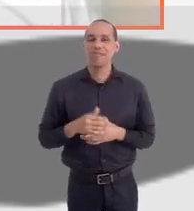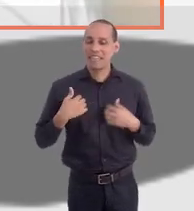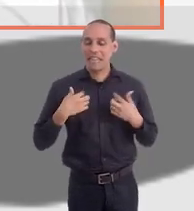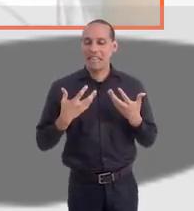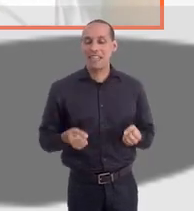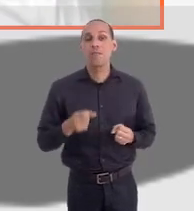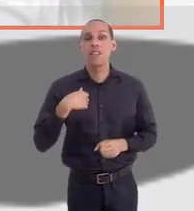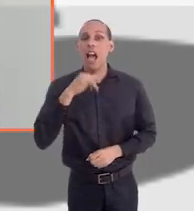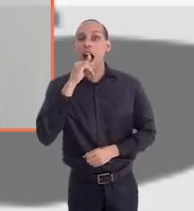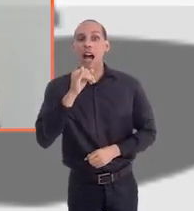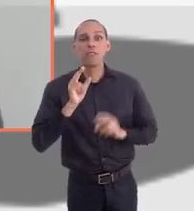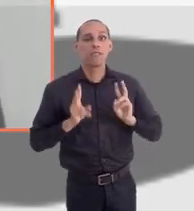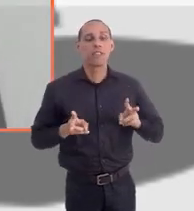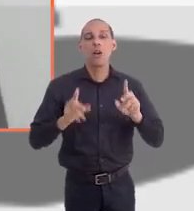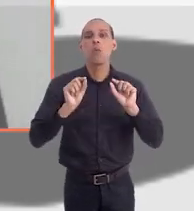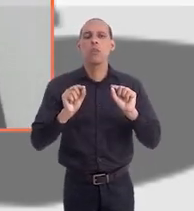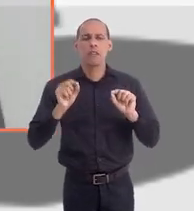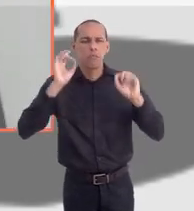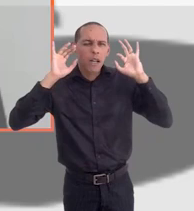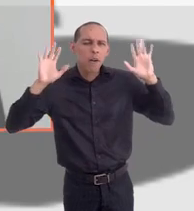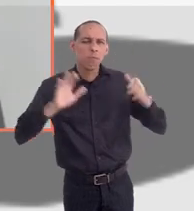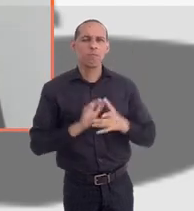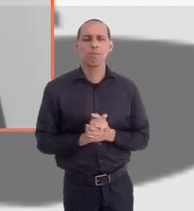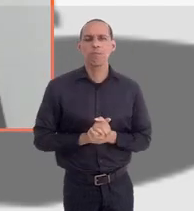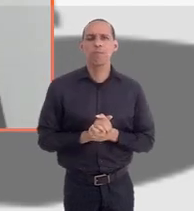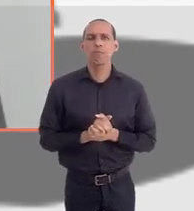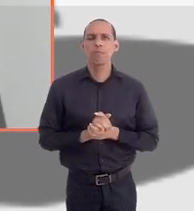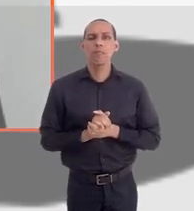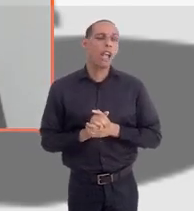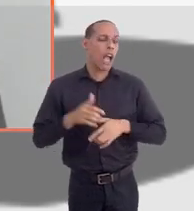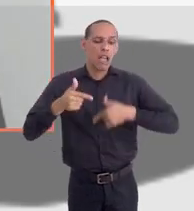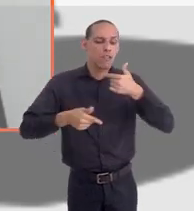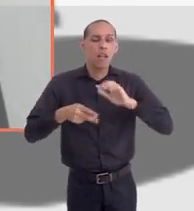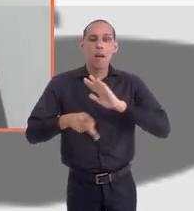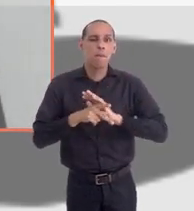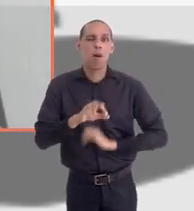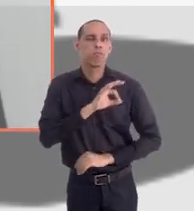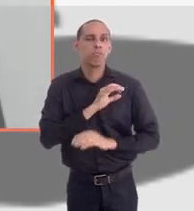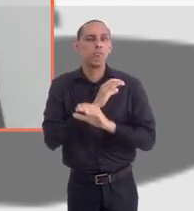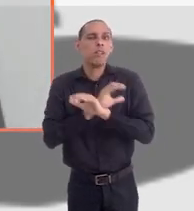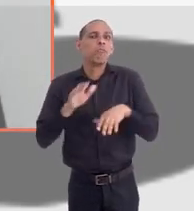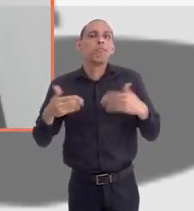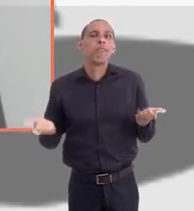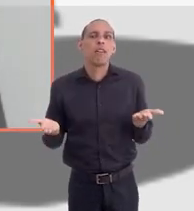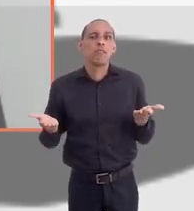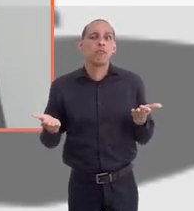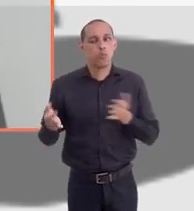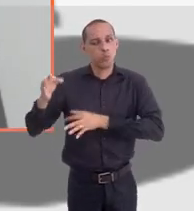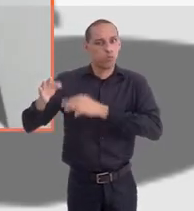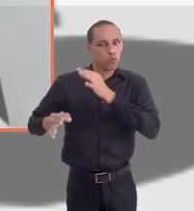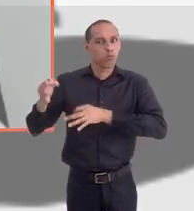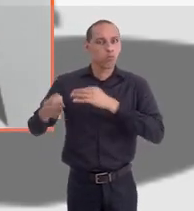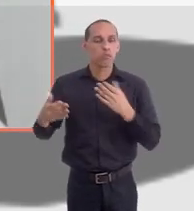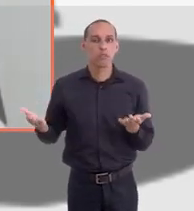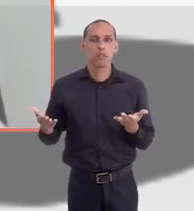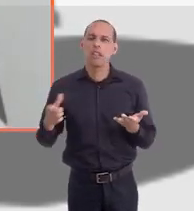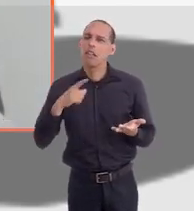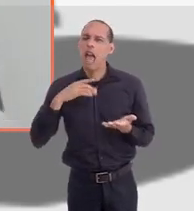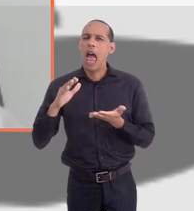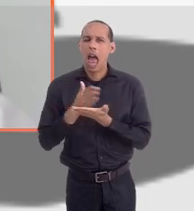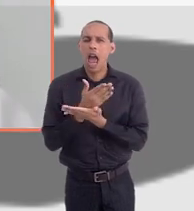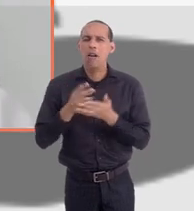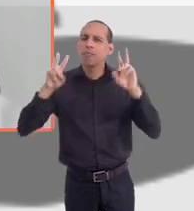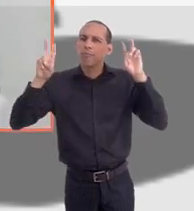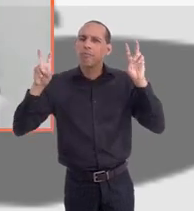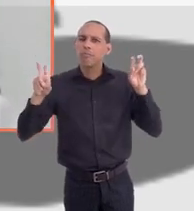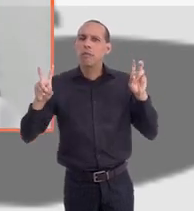Eu sempre digo para eles o seguinte, ó. Vamos começar a pensar, né? Qual é a atividade da polícia civil? É atividade de polícia judiciária. Então, tem algumas